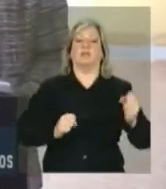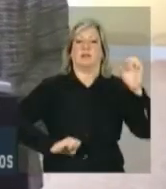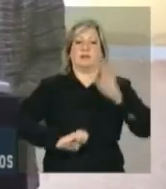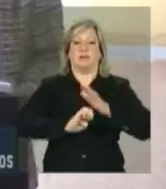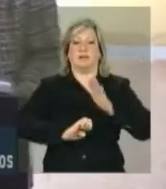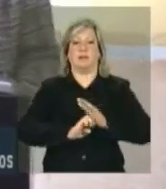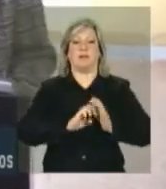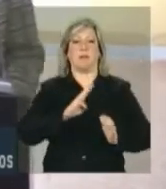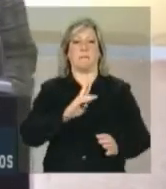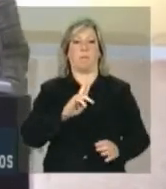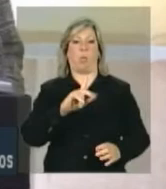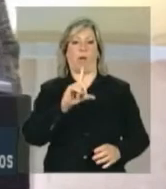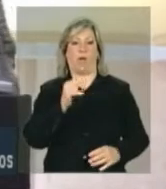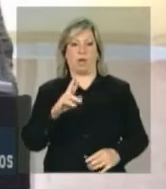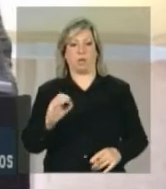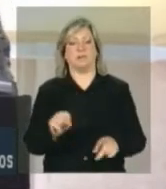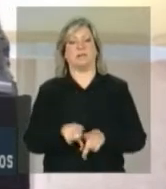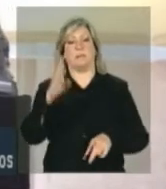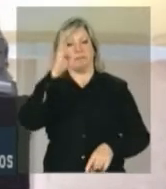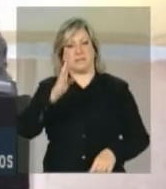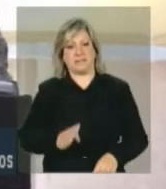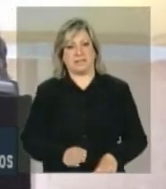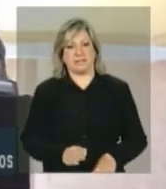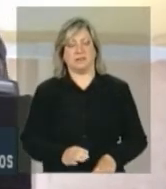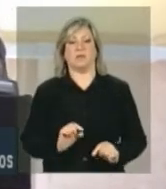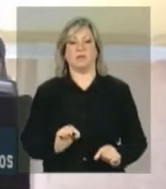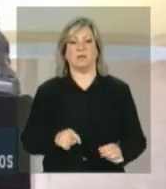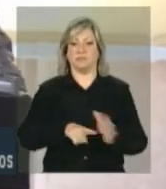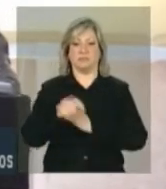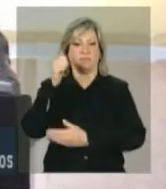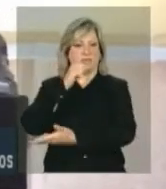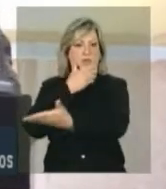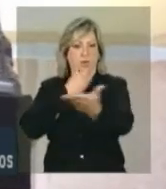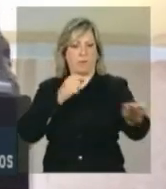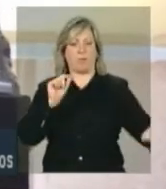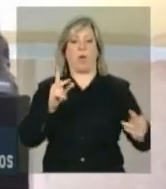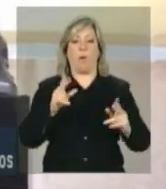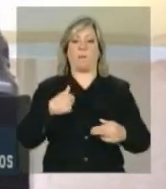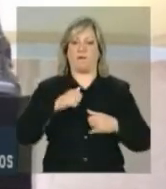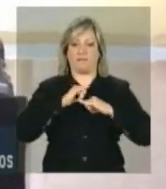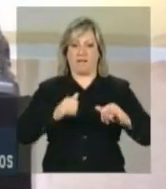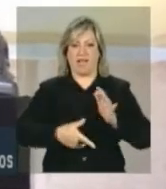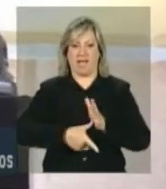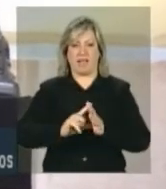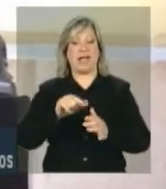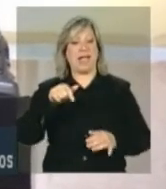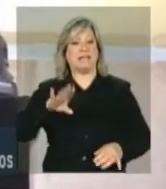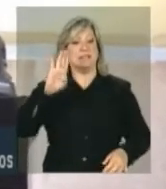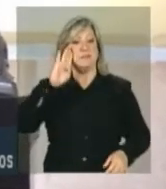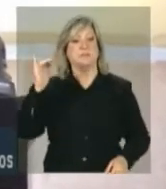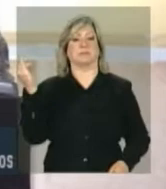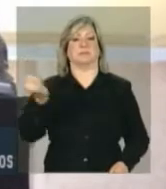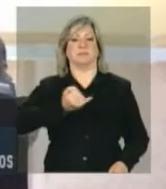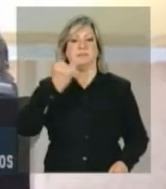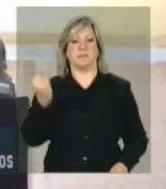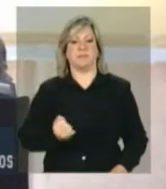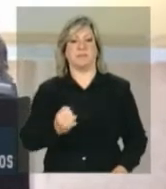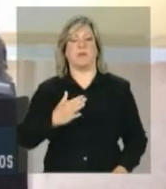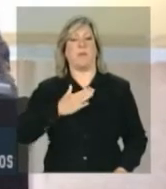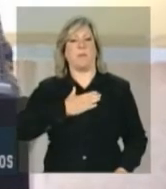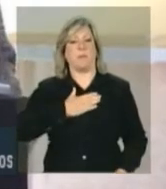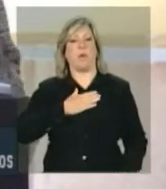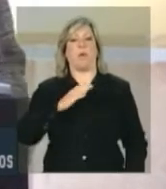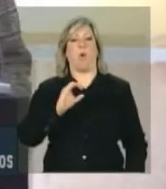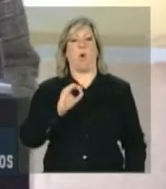e dos brasileiros. Senhoras e senhores, como disse ao princípio, este é um dos principais objetivos da minha visita.